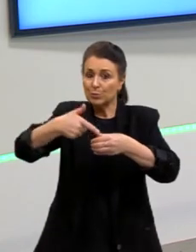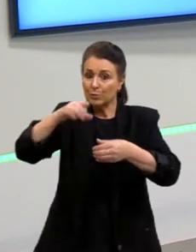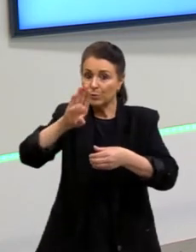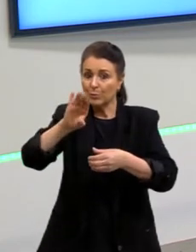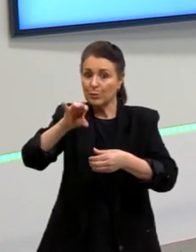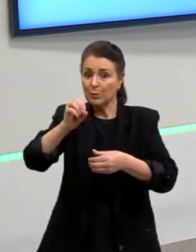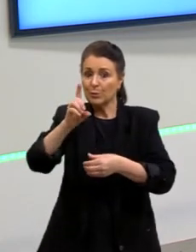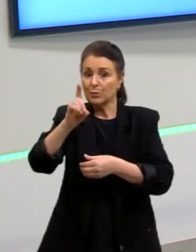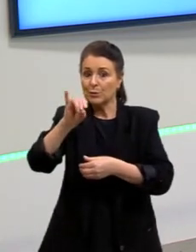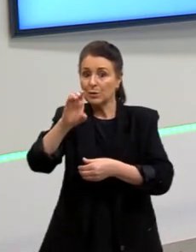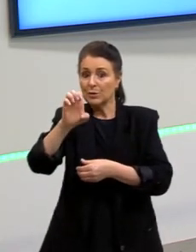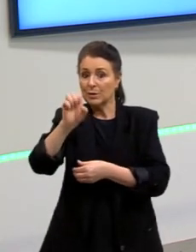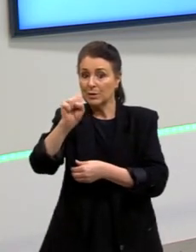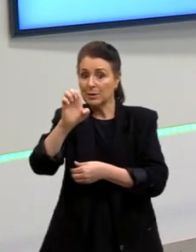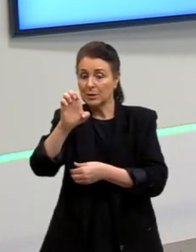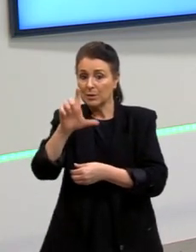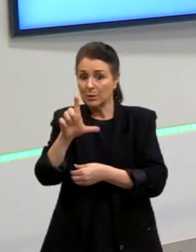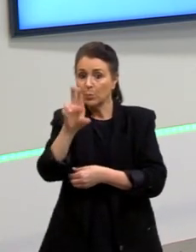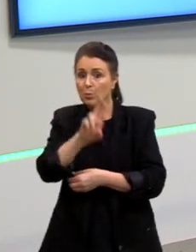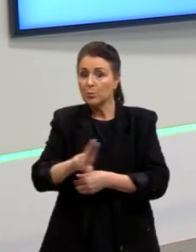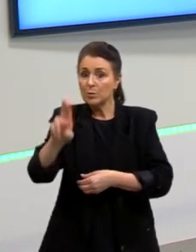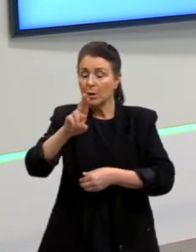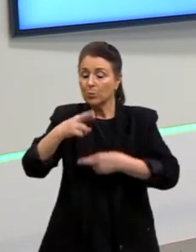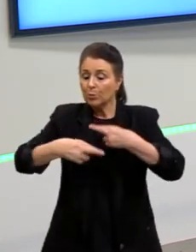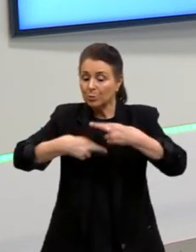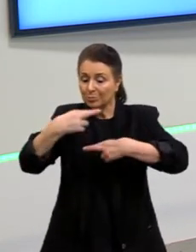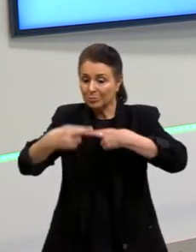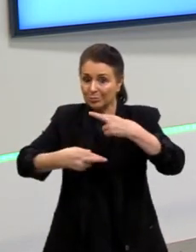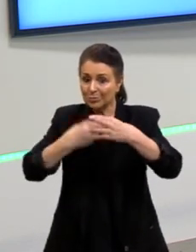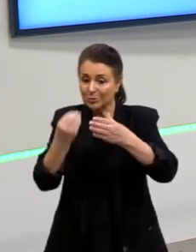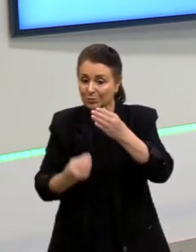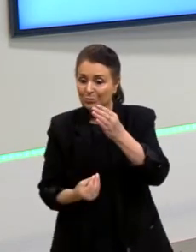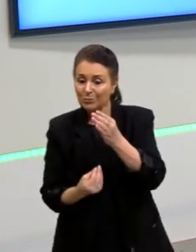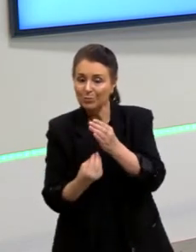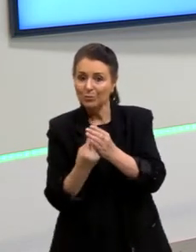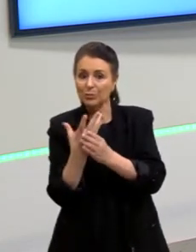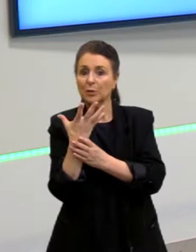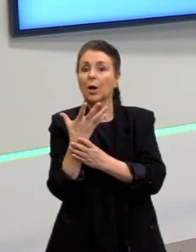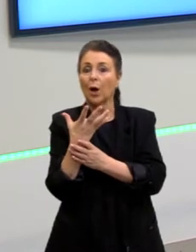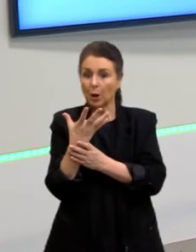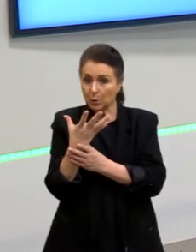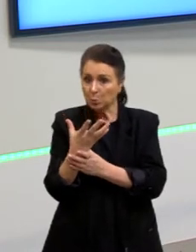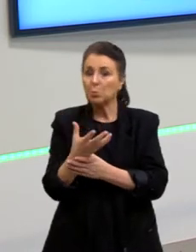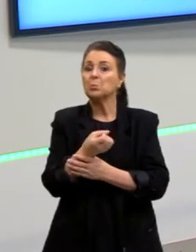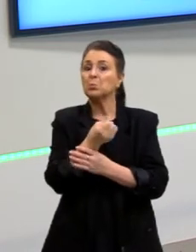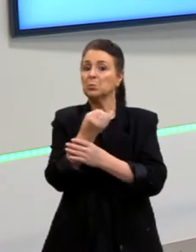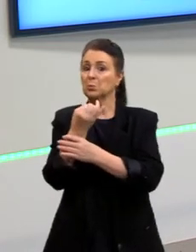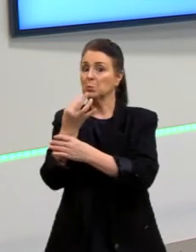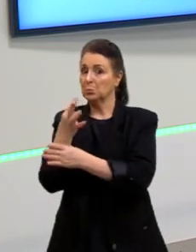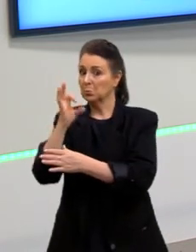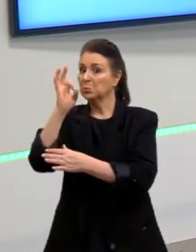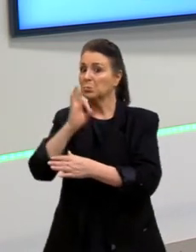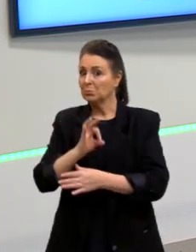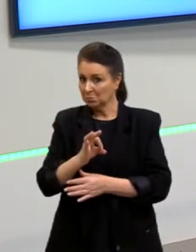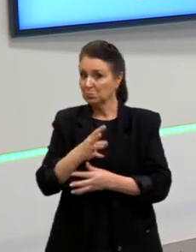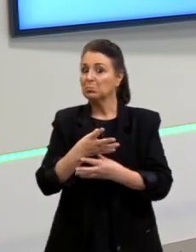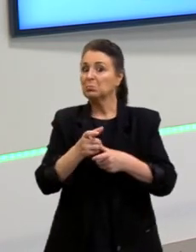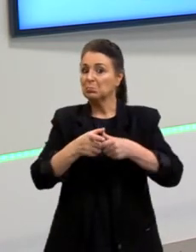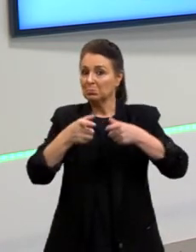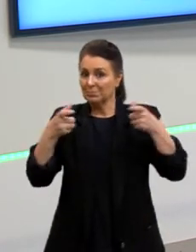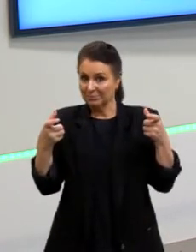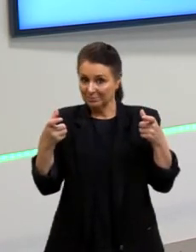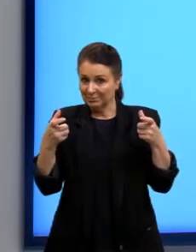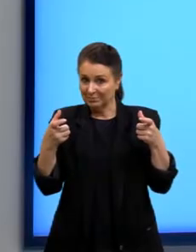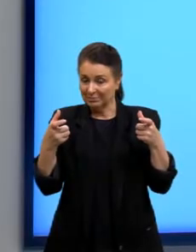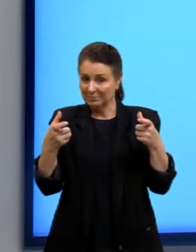através da utilização de um resíduo que é gerado em grandes proporções. Bom, como eu